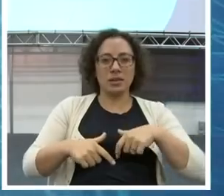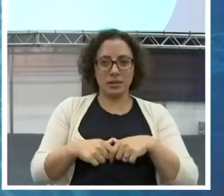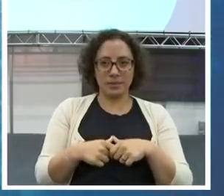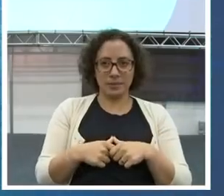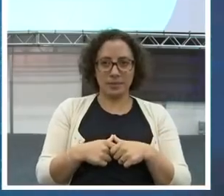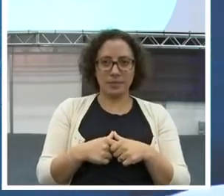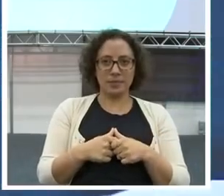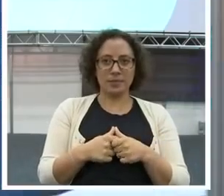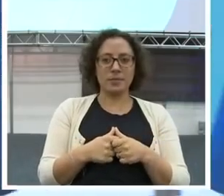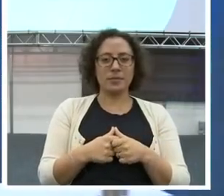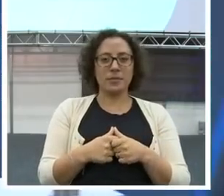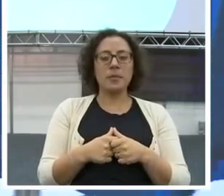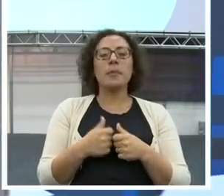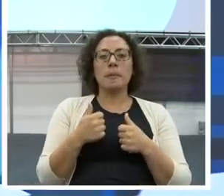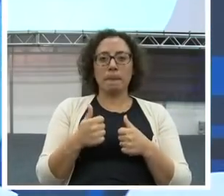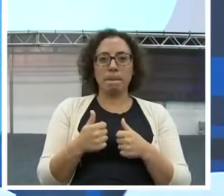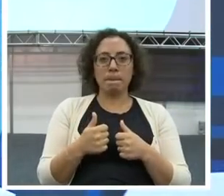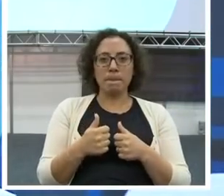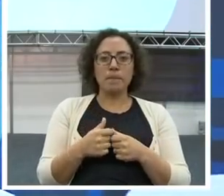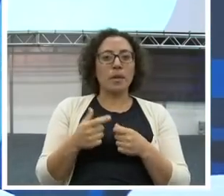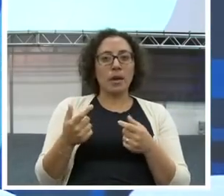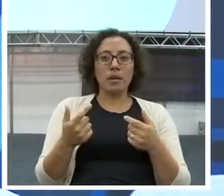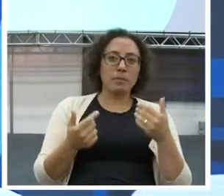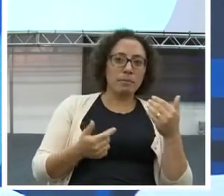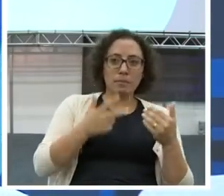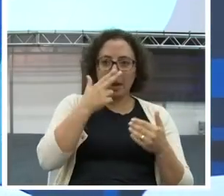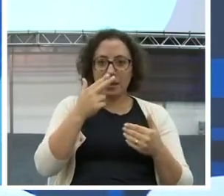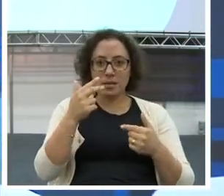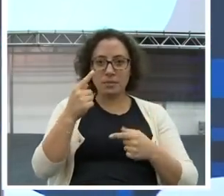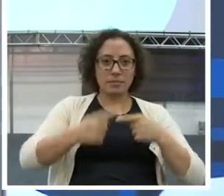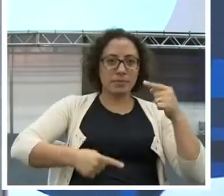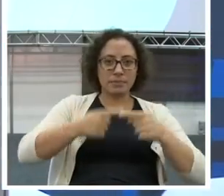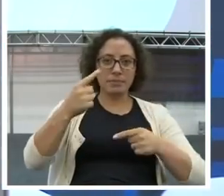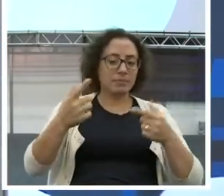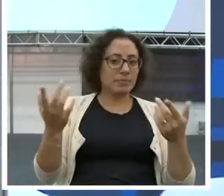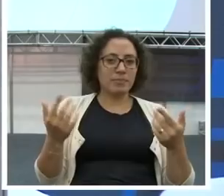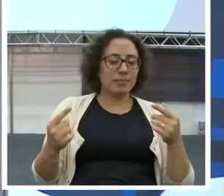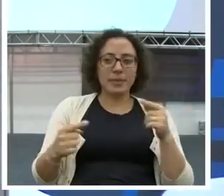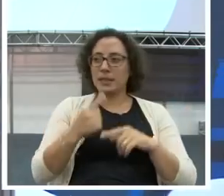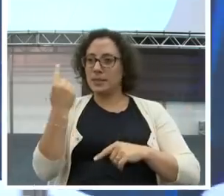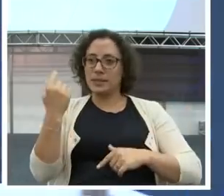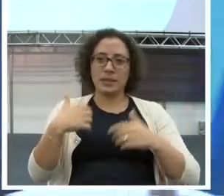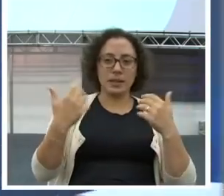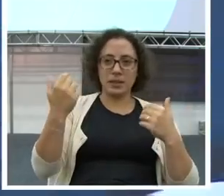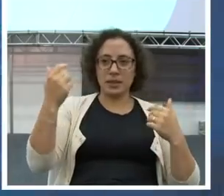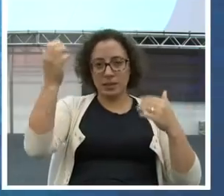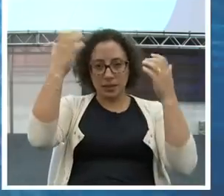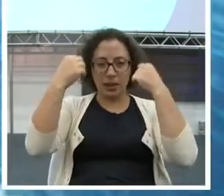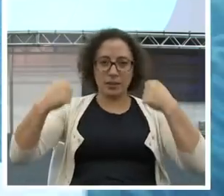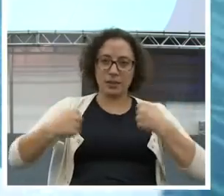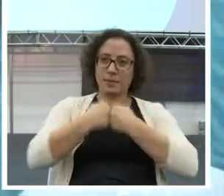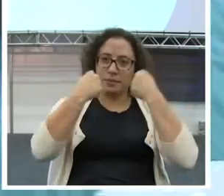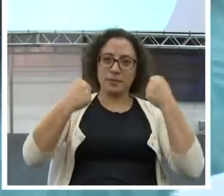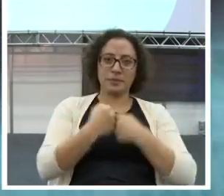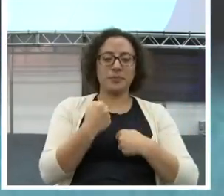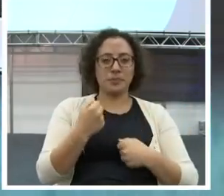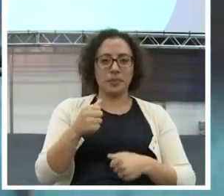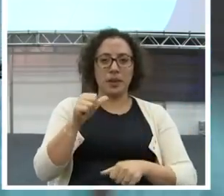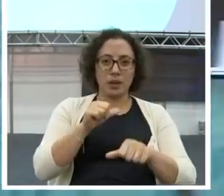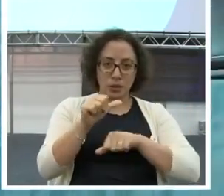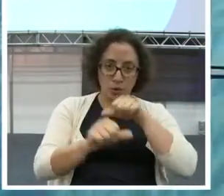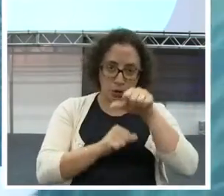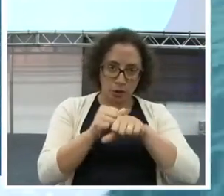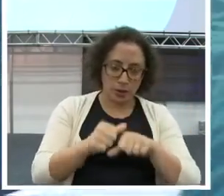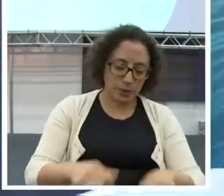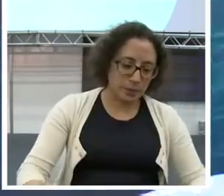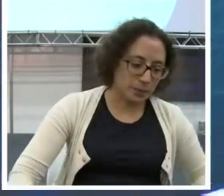Olha só. Eles não se entendem. Vira uma guerra emocional. Aí tem o espiritual ainda